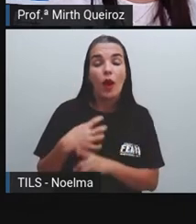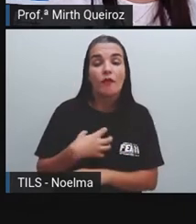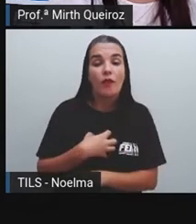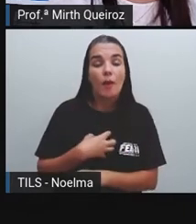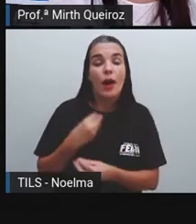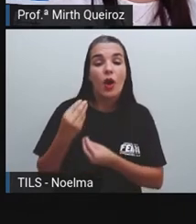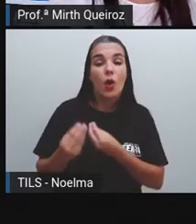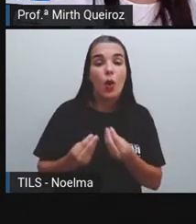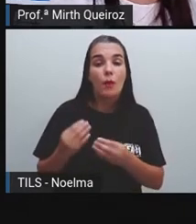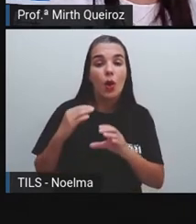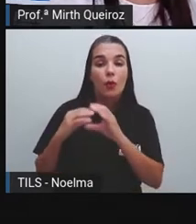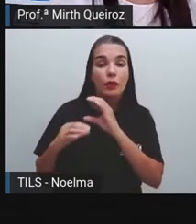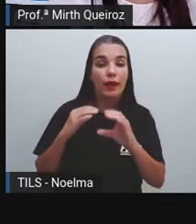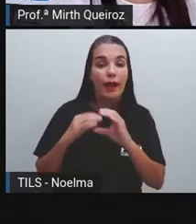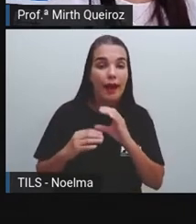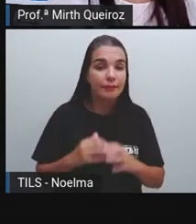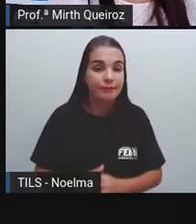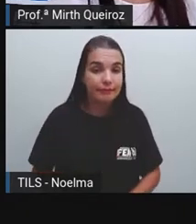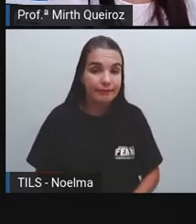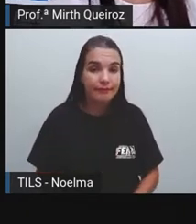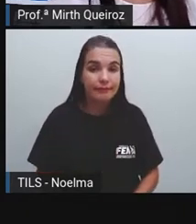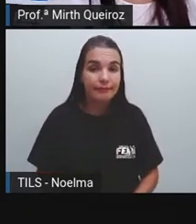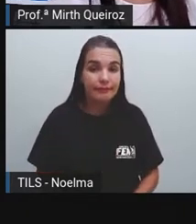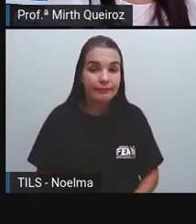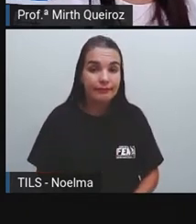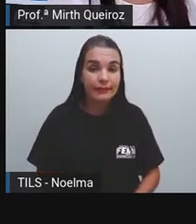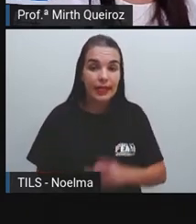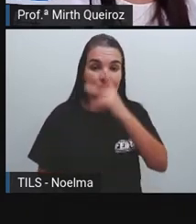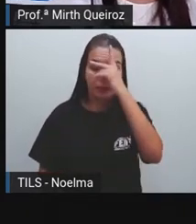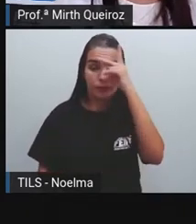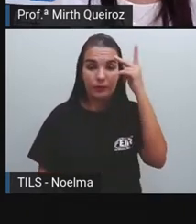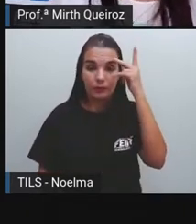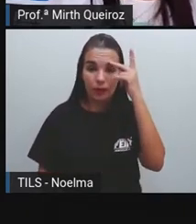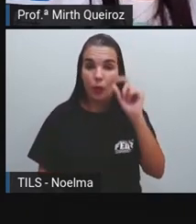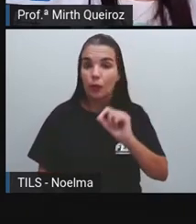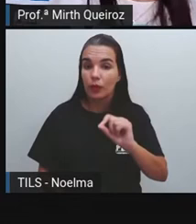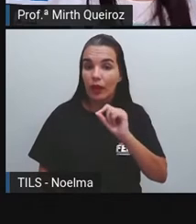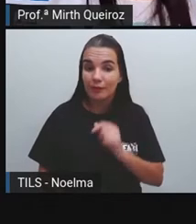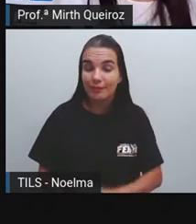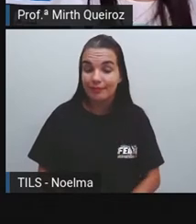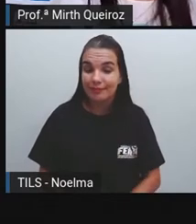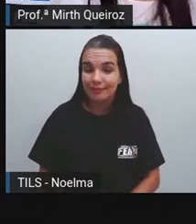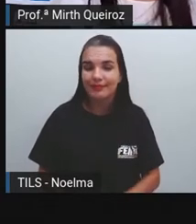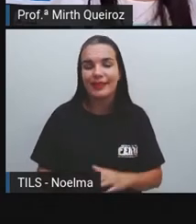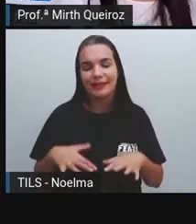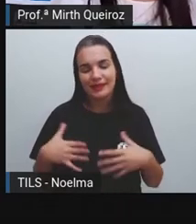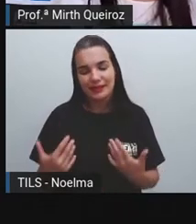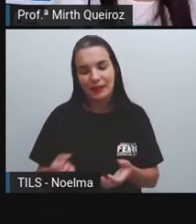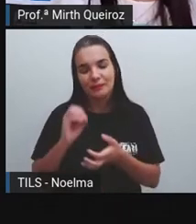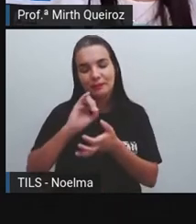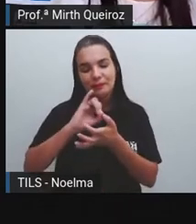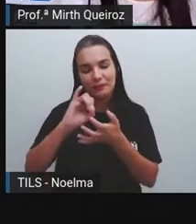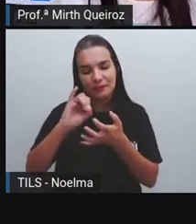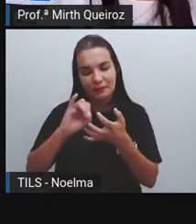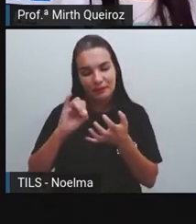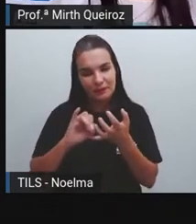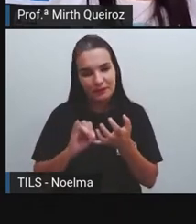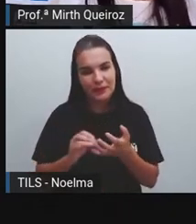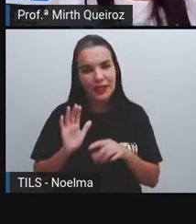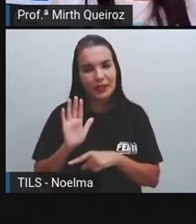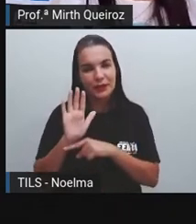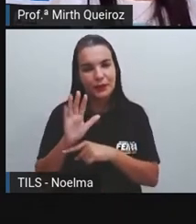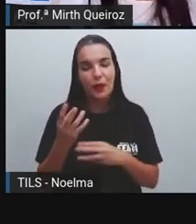se comunicar Com as pessoas Foram As redes sociais Então